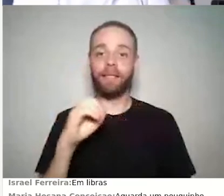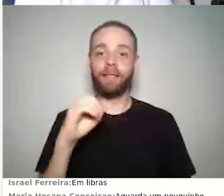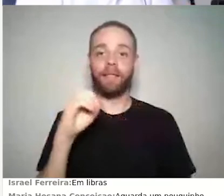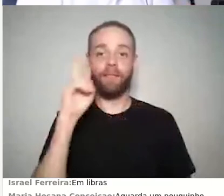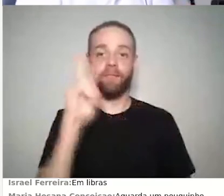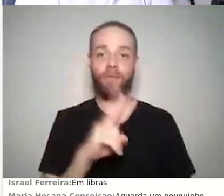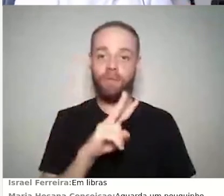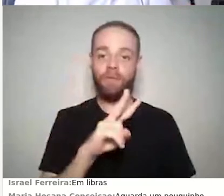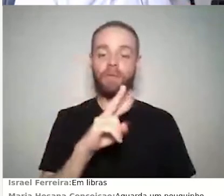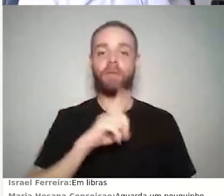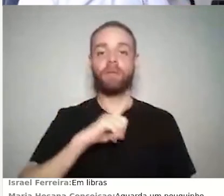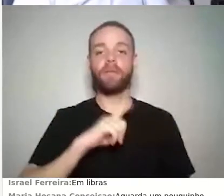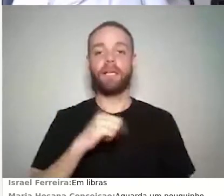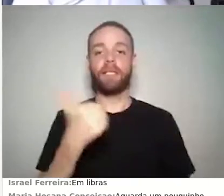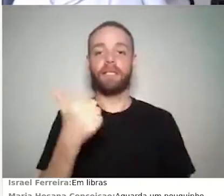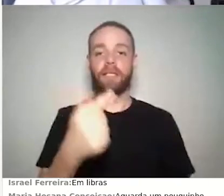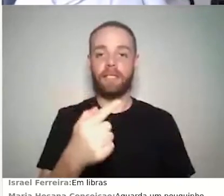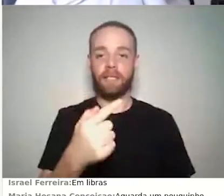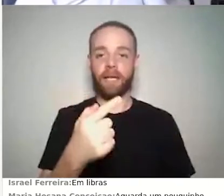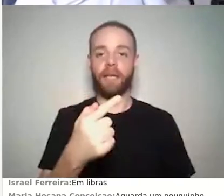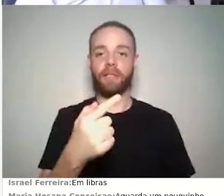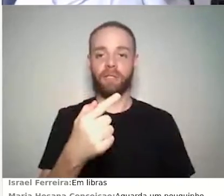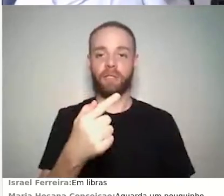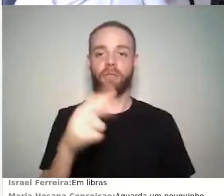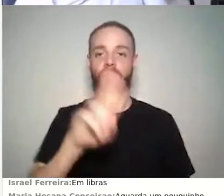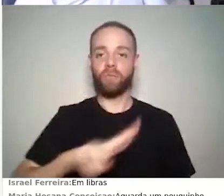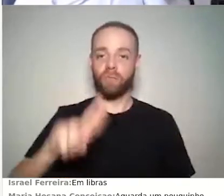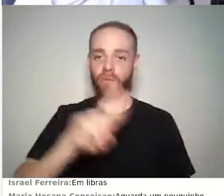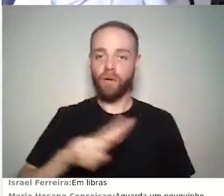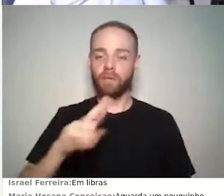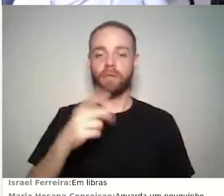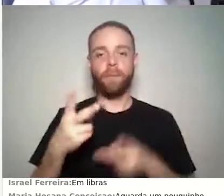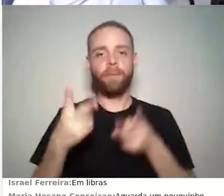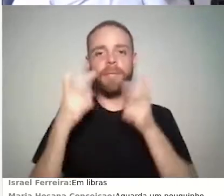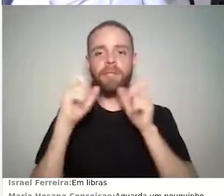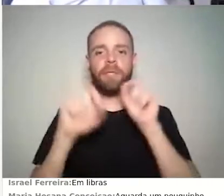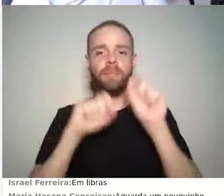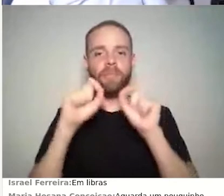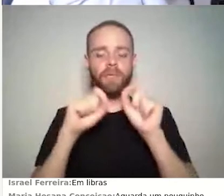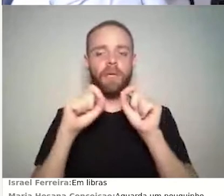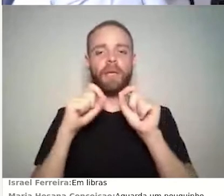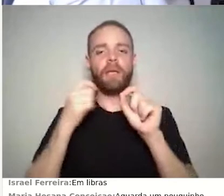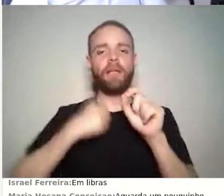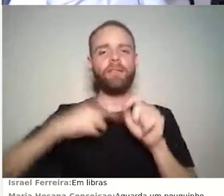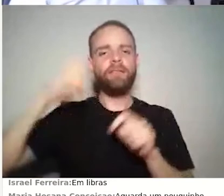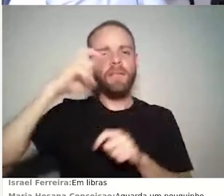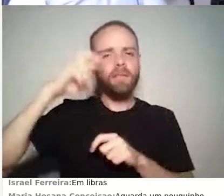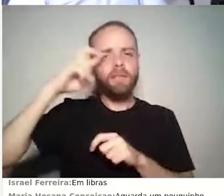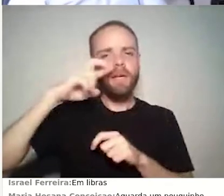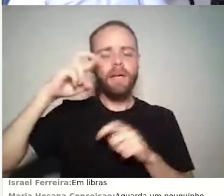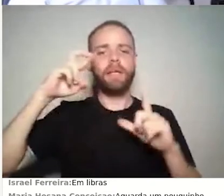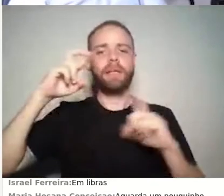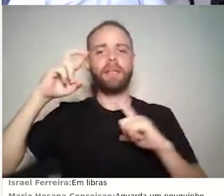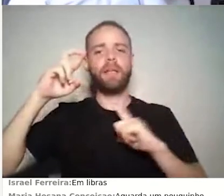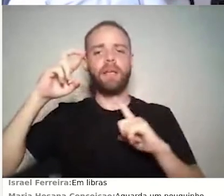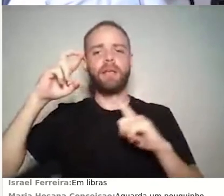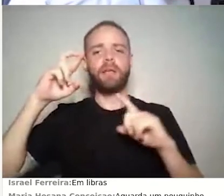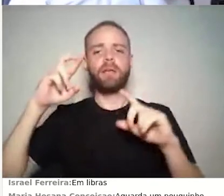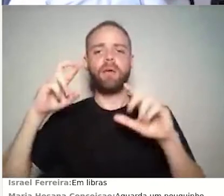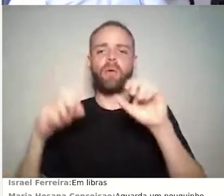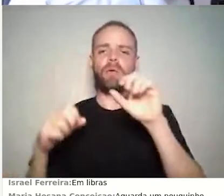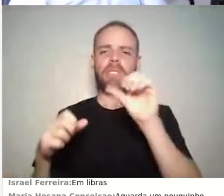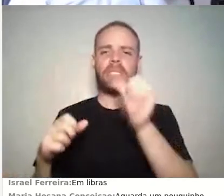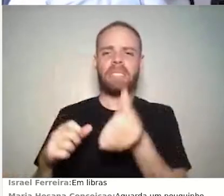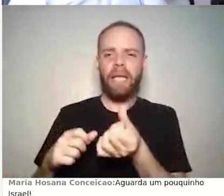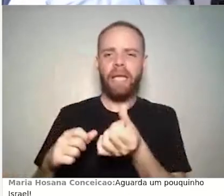tem 17 usuários. Então, eu percebo, numa primeira verificação, que 6